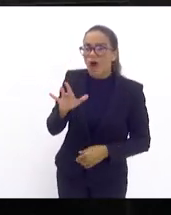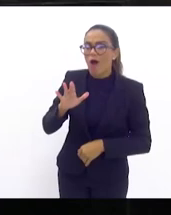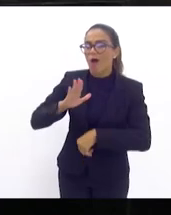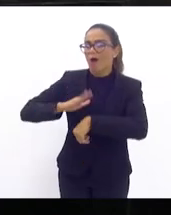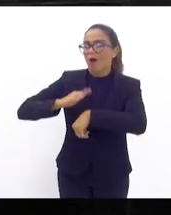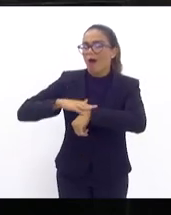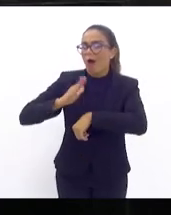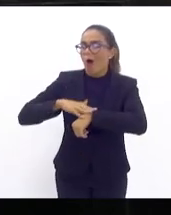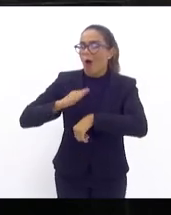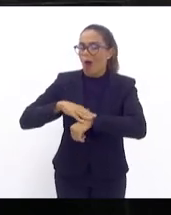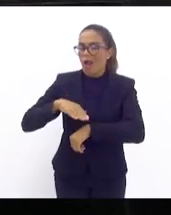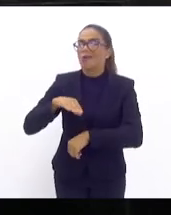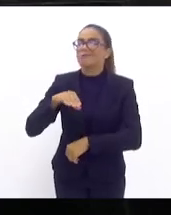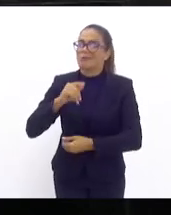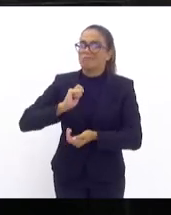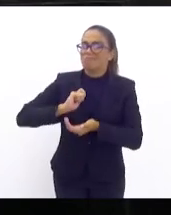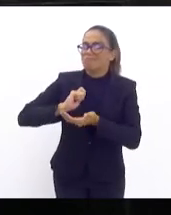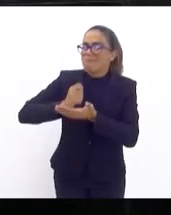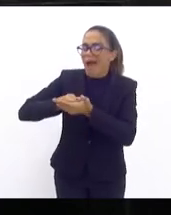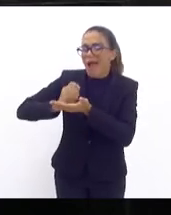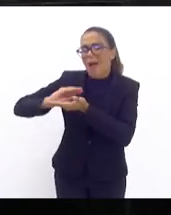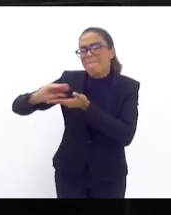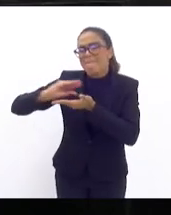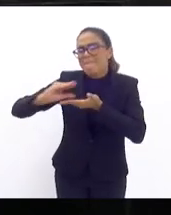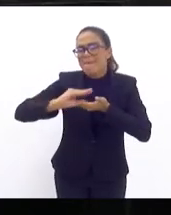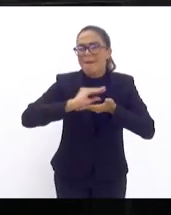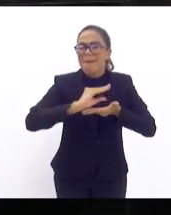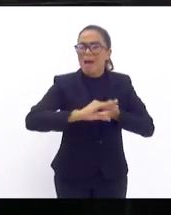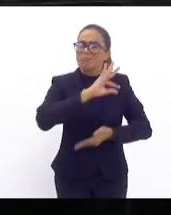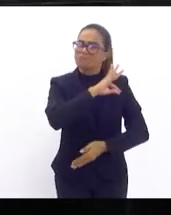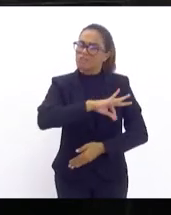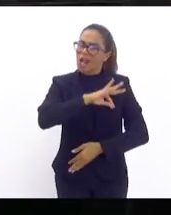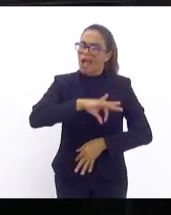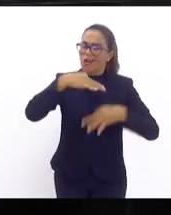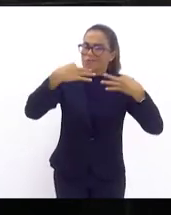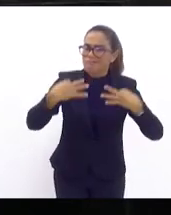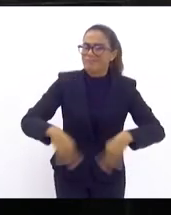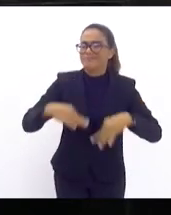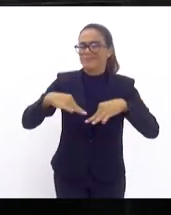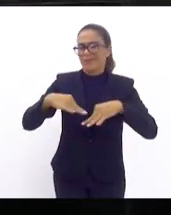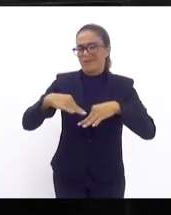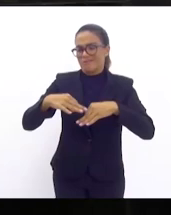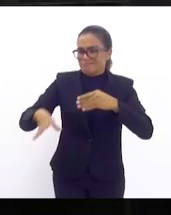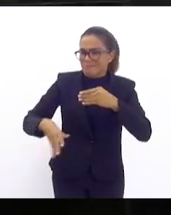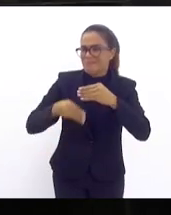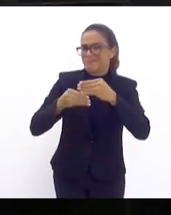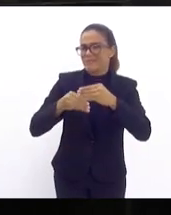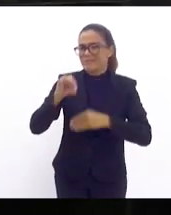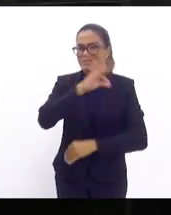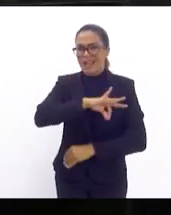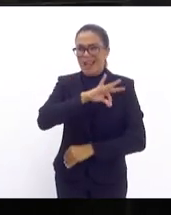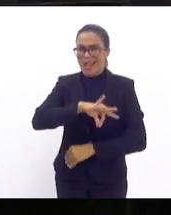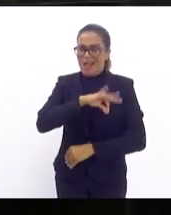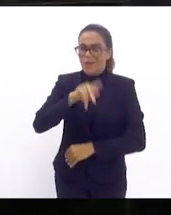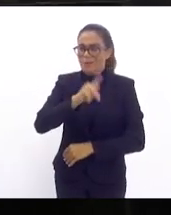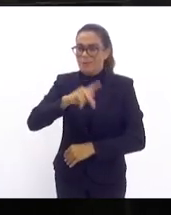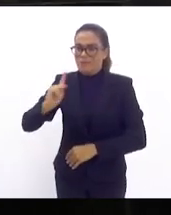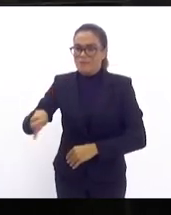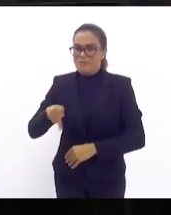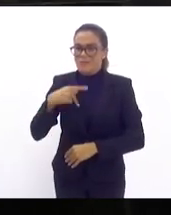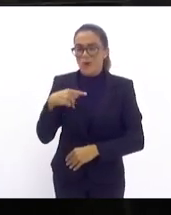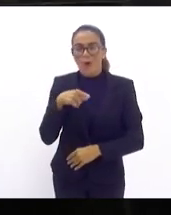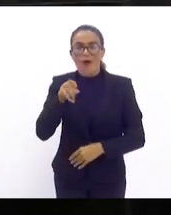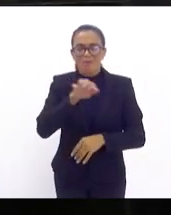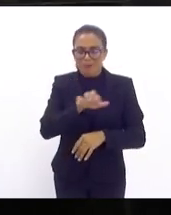quando o piso for de fato implementado e ele estiver lá no salário do professor caindo na conta do professor